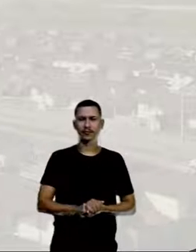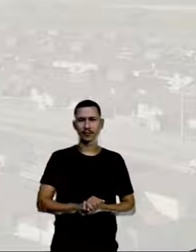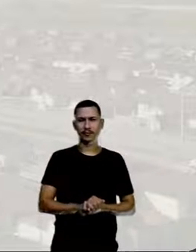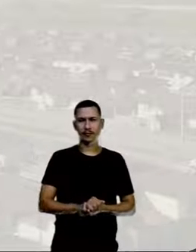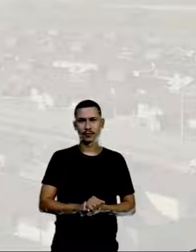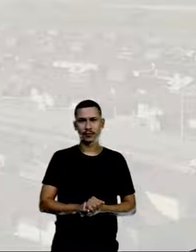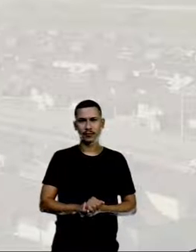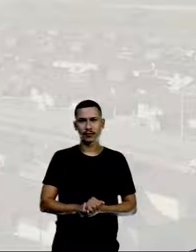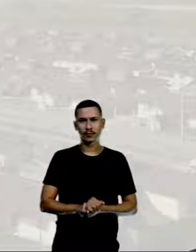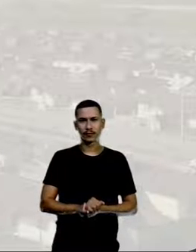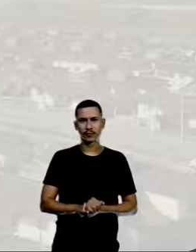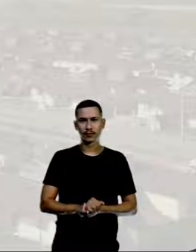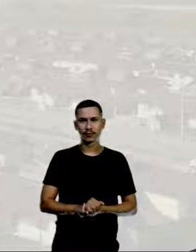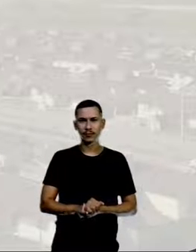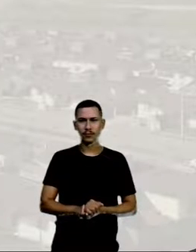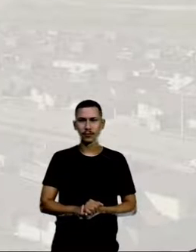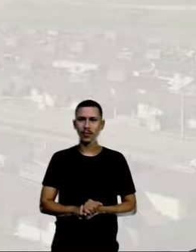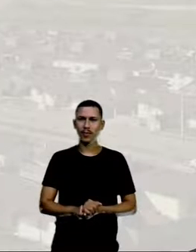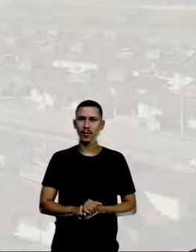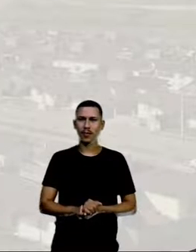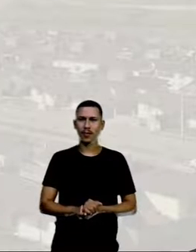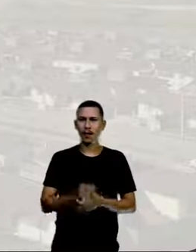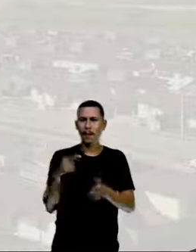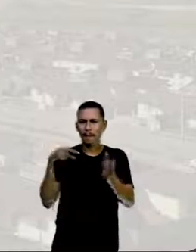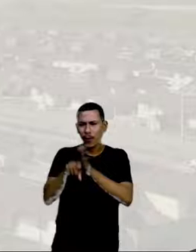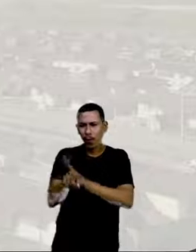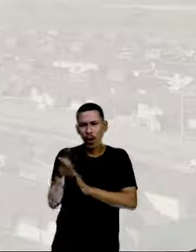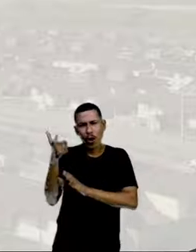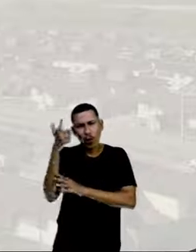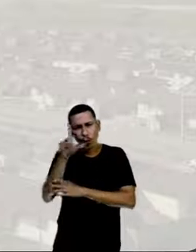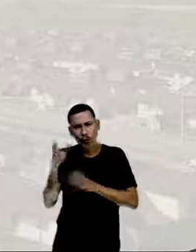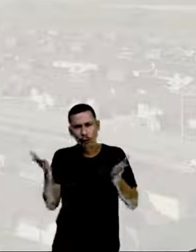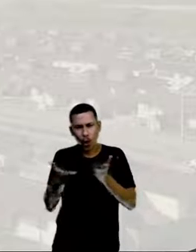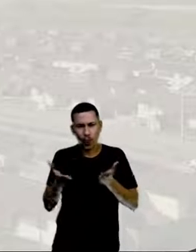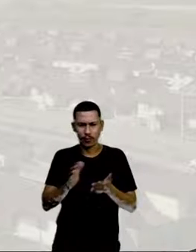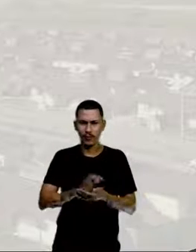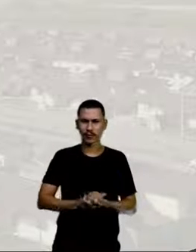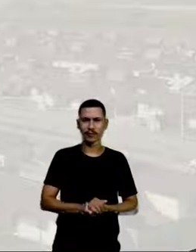Tá certo? Na nossa próxima pergunta, a gente tem